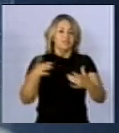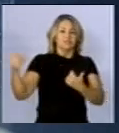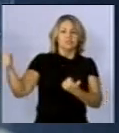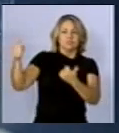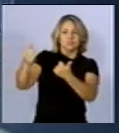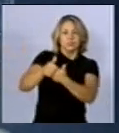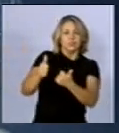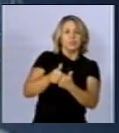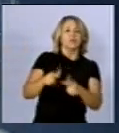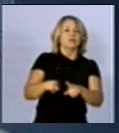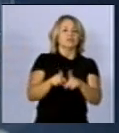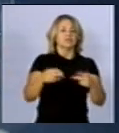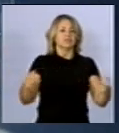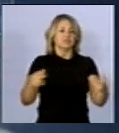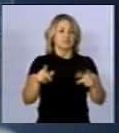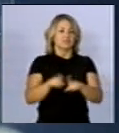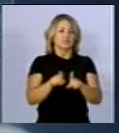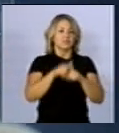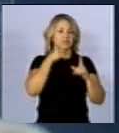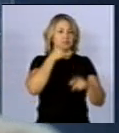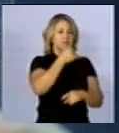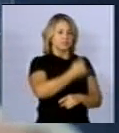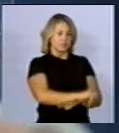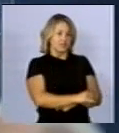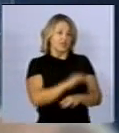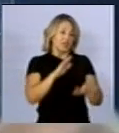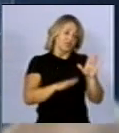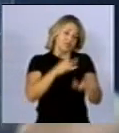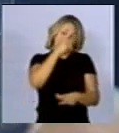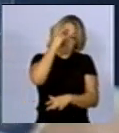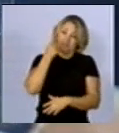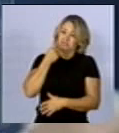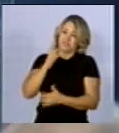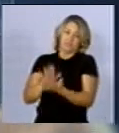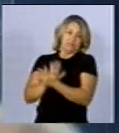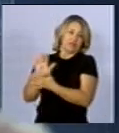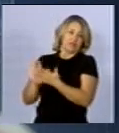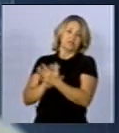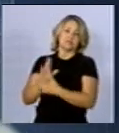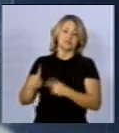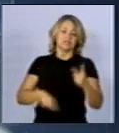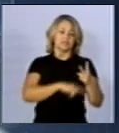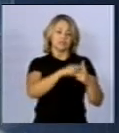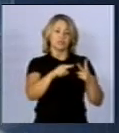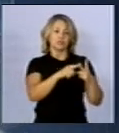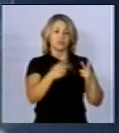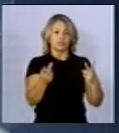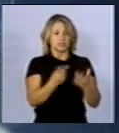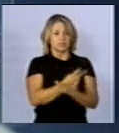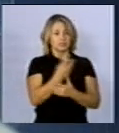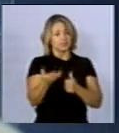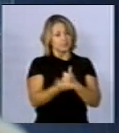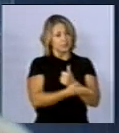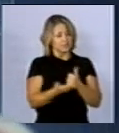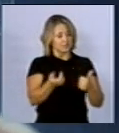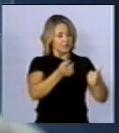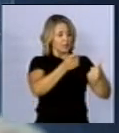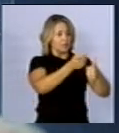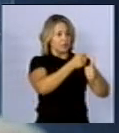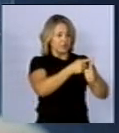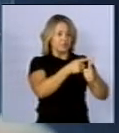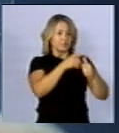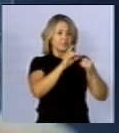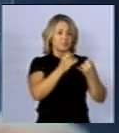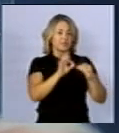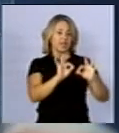ela é um pouco, parece paradoxal, e muitas vezes ela é contestada. Há dois motivos básicos para isso. O primeiro é a questão da distância, como